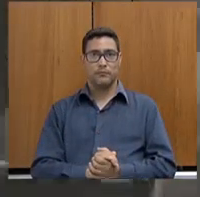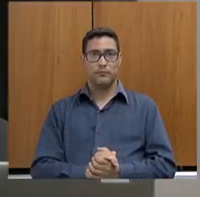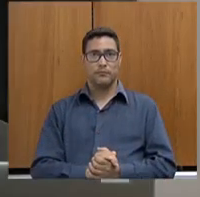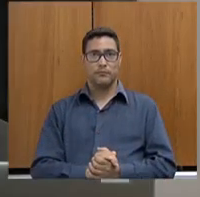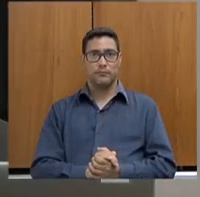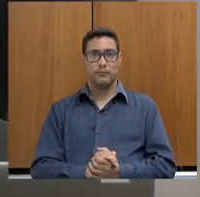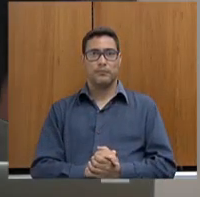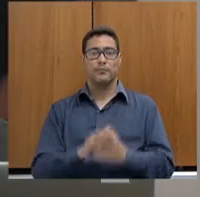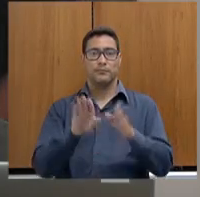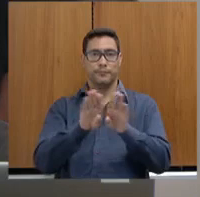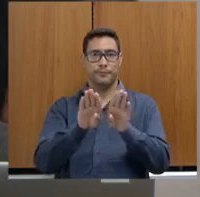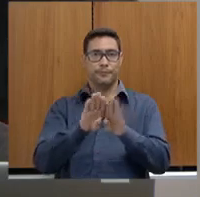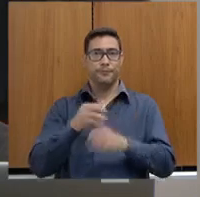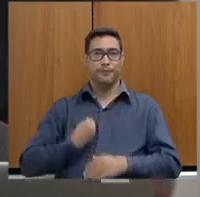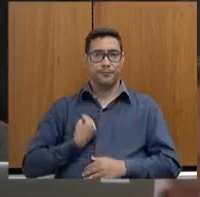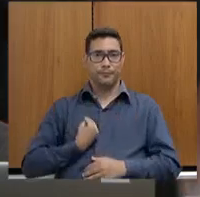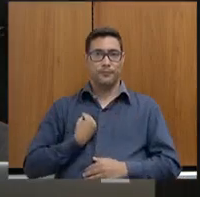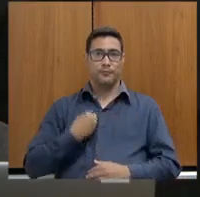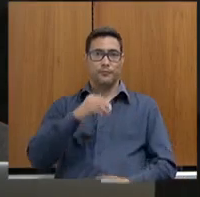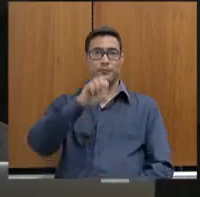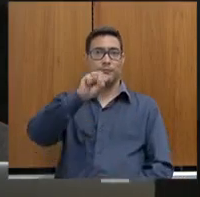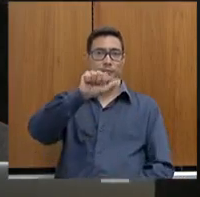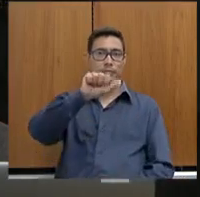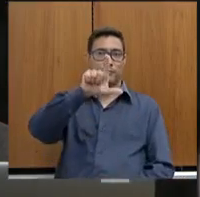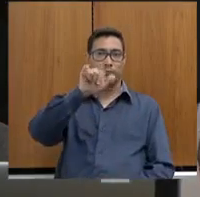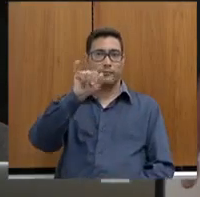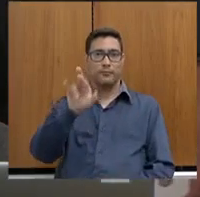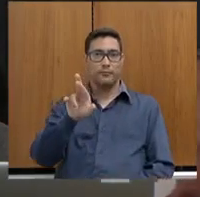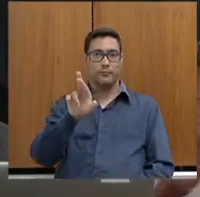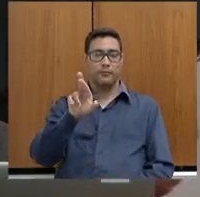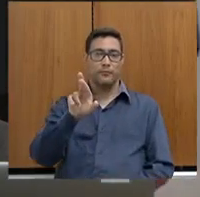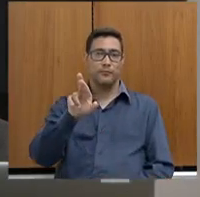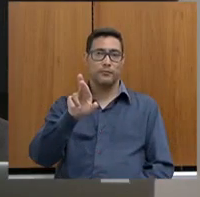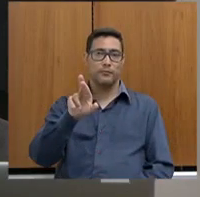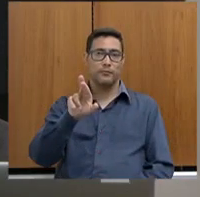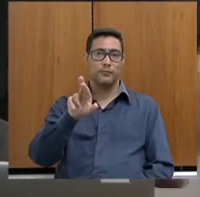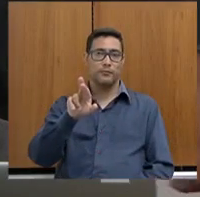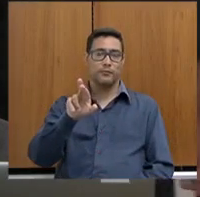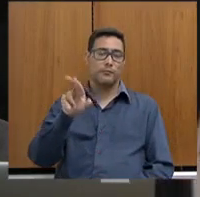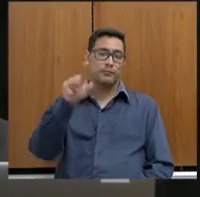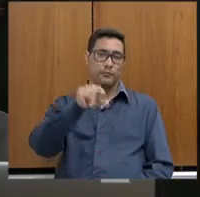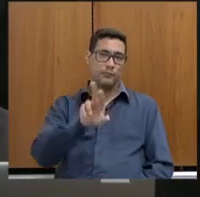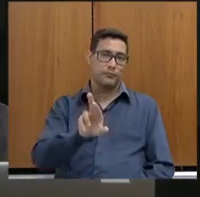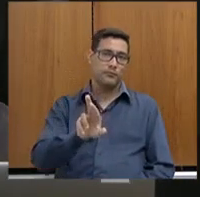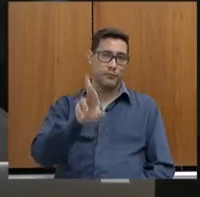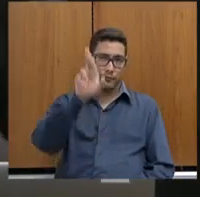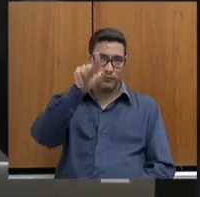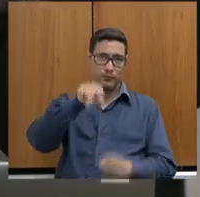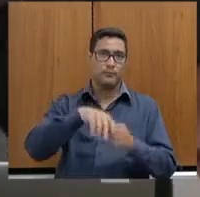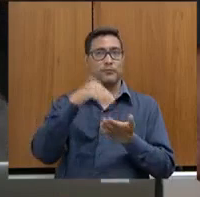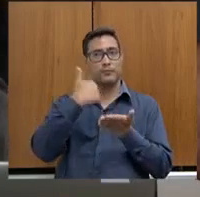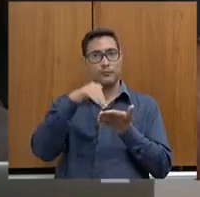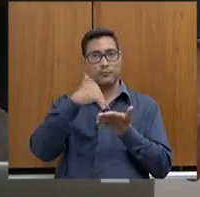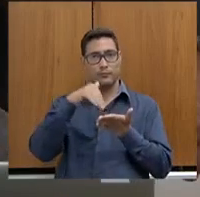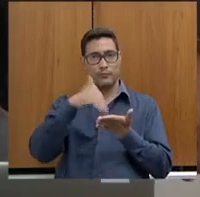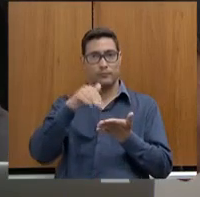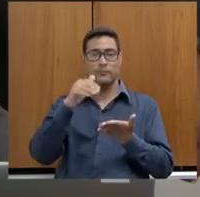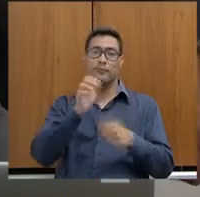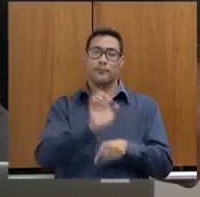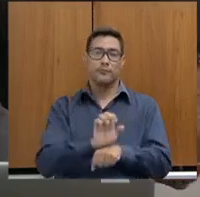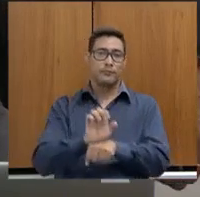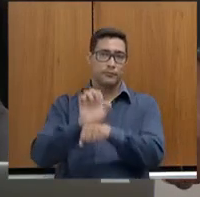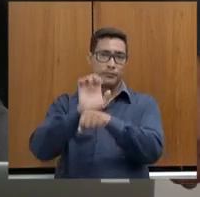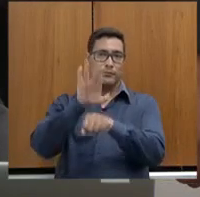Também a presença do doutor Samir, aqui representando a Secretaria de Estado de Governo.